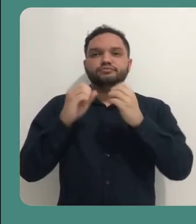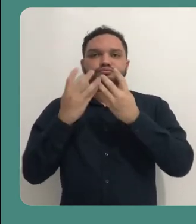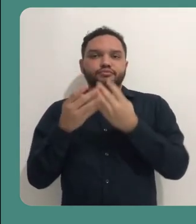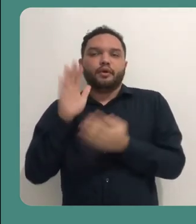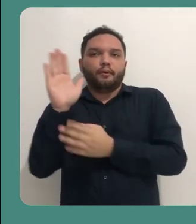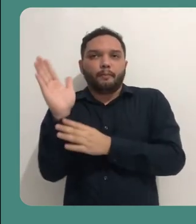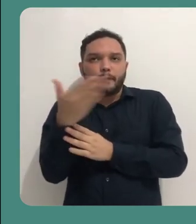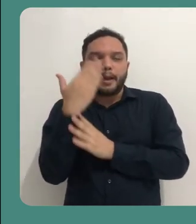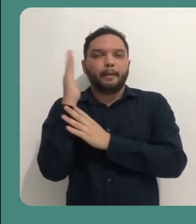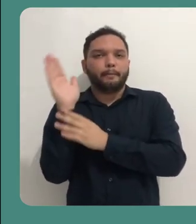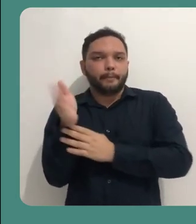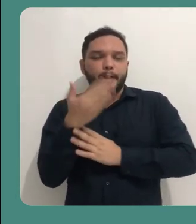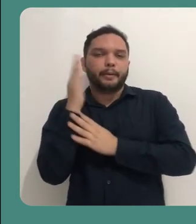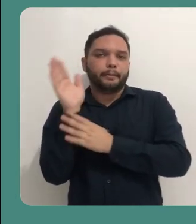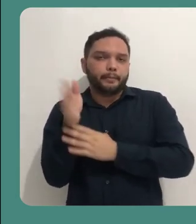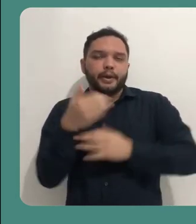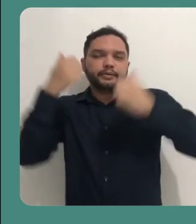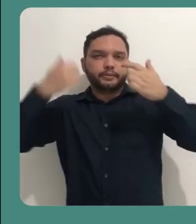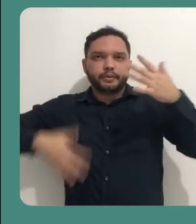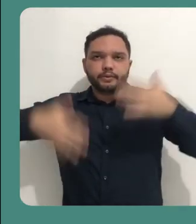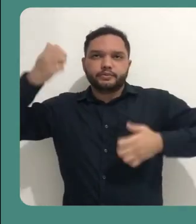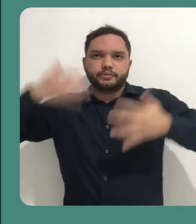fazer as diferentes explicações.